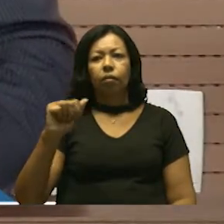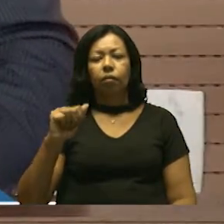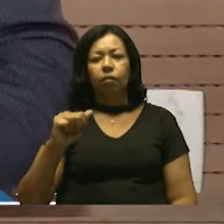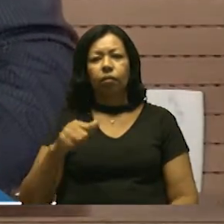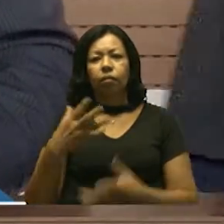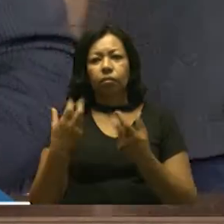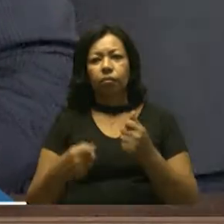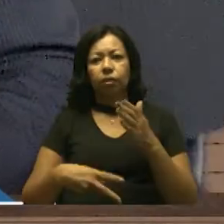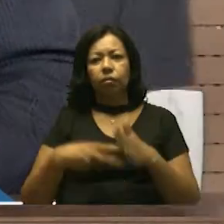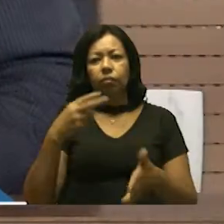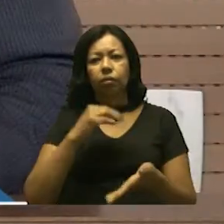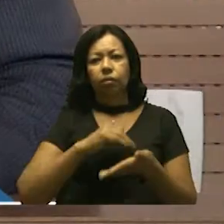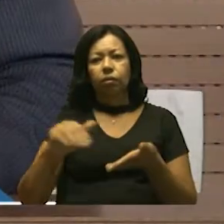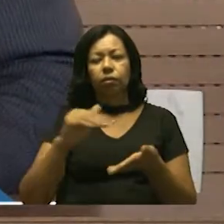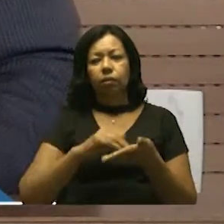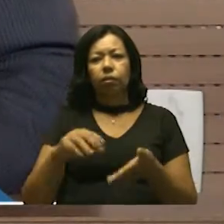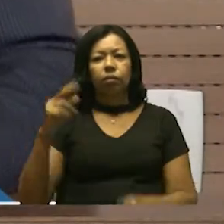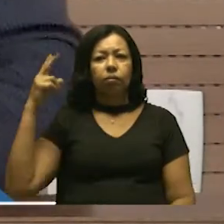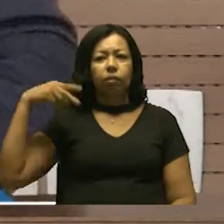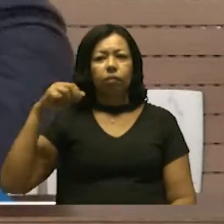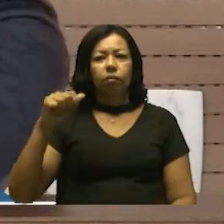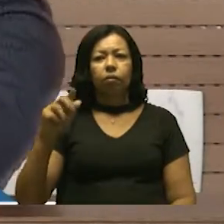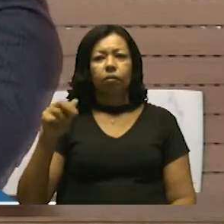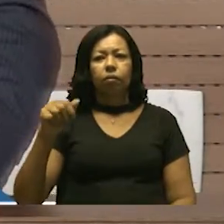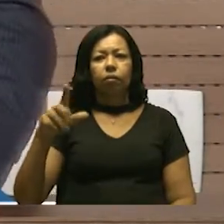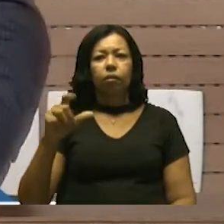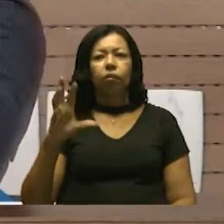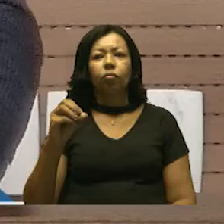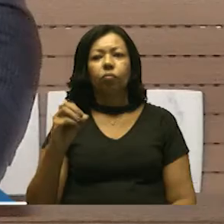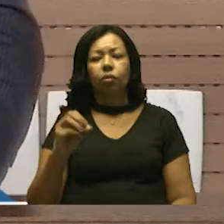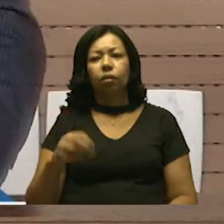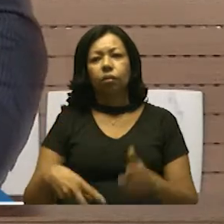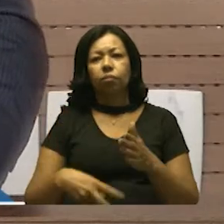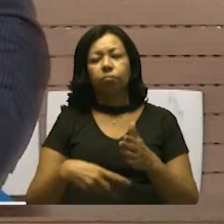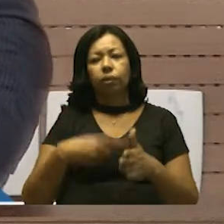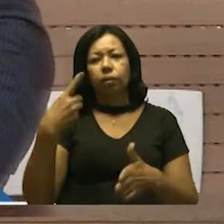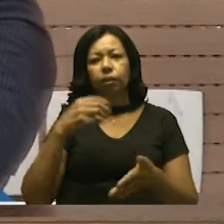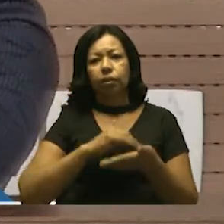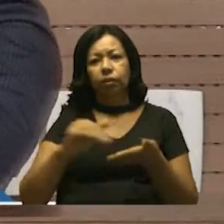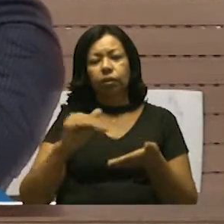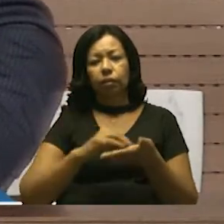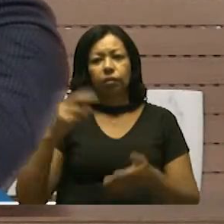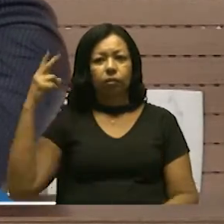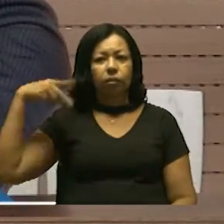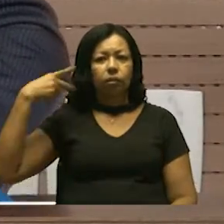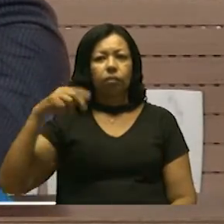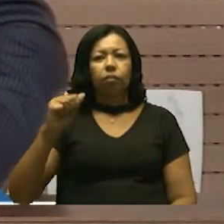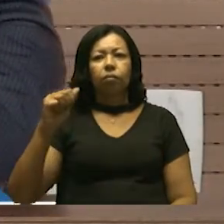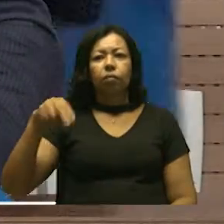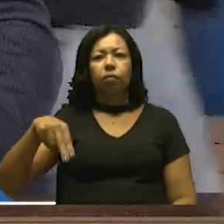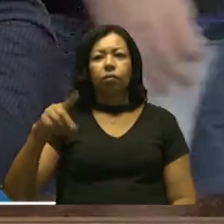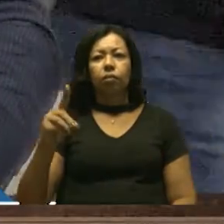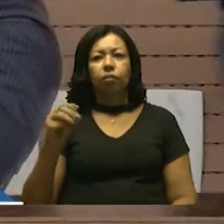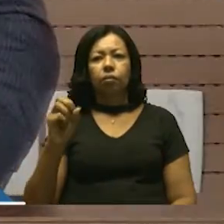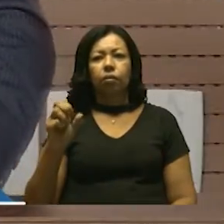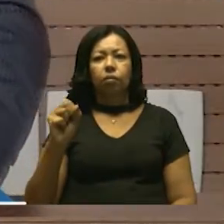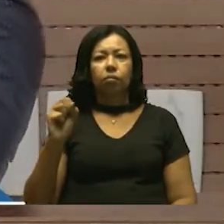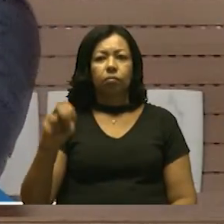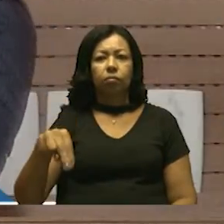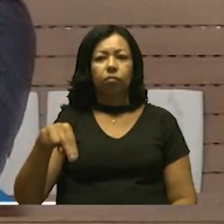secretaria. O vereador Agnaldo Araújo, a primeira secretaria. E o vereador Anderson Delana, a vice-presidência.